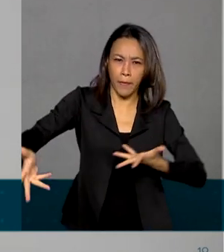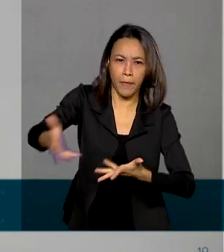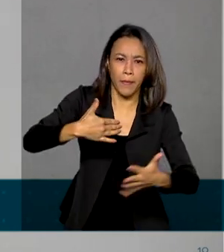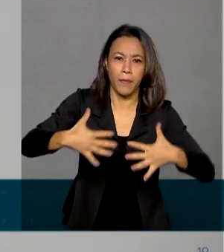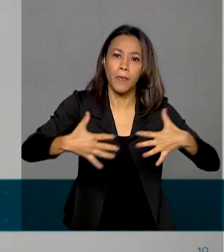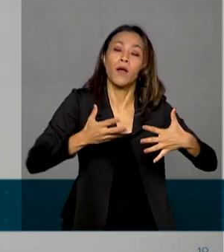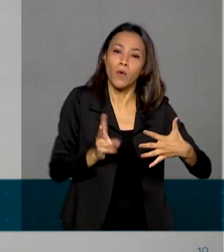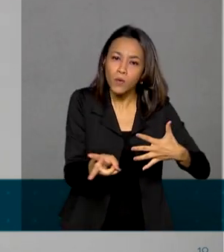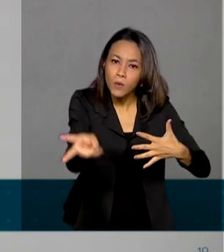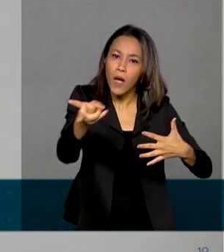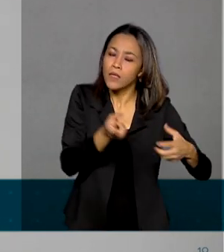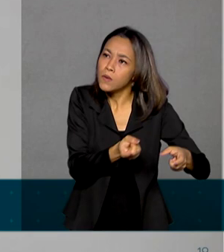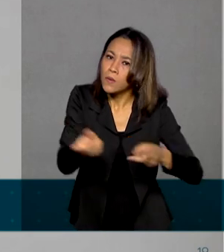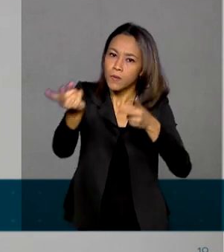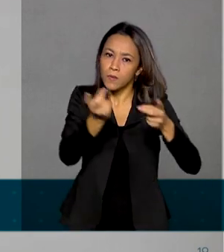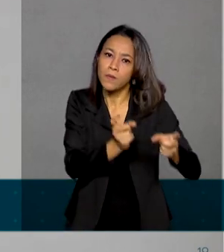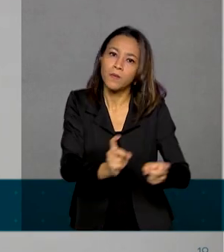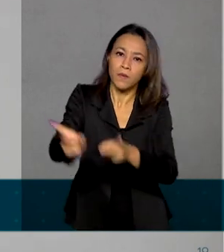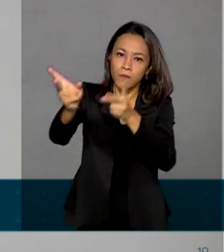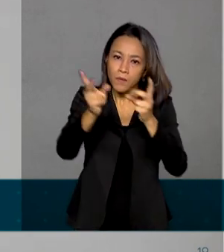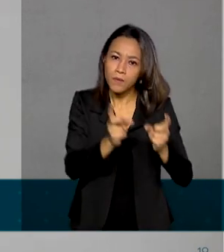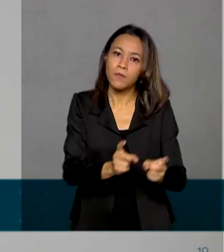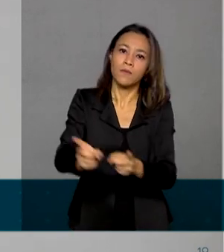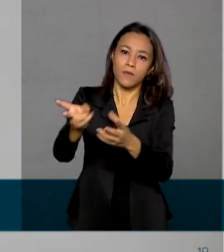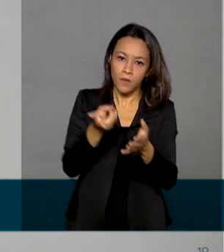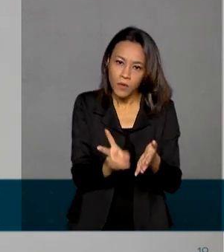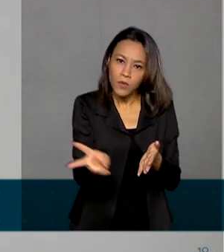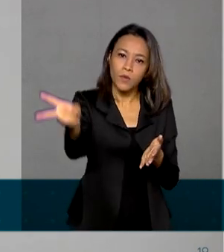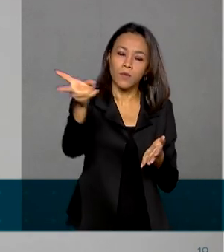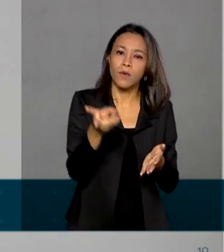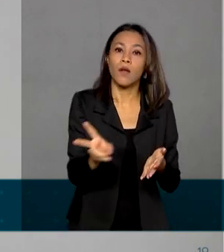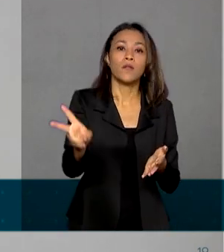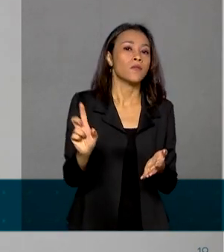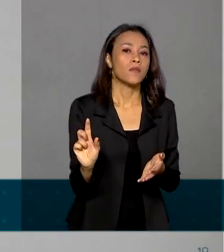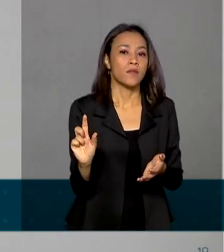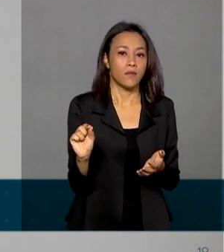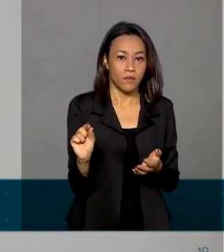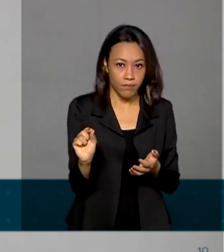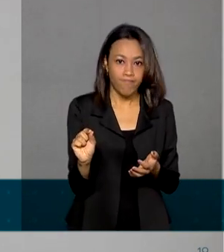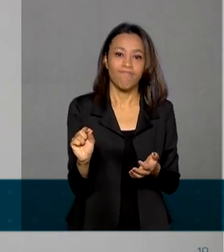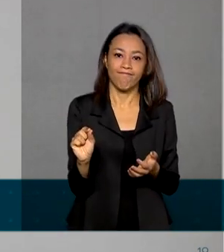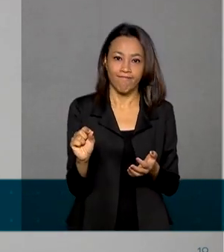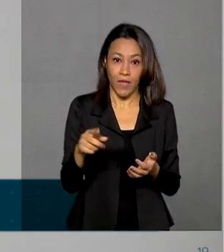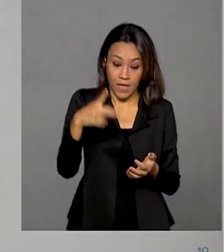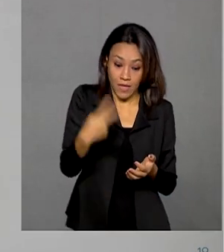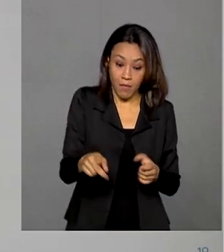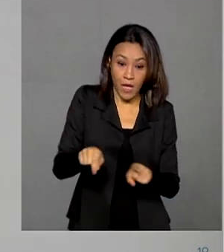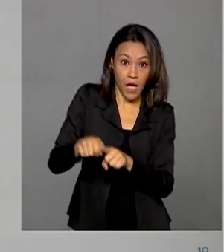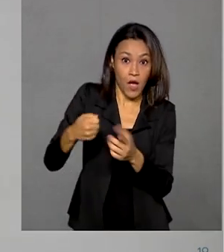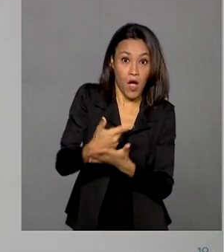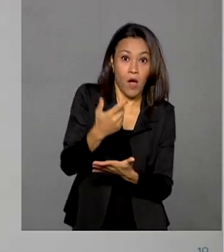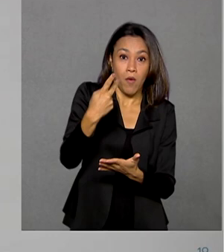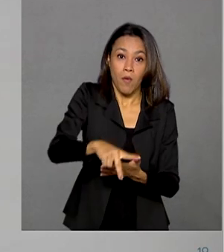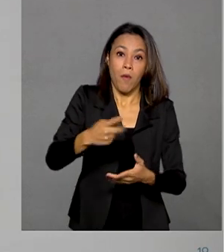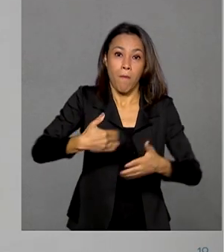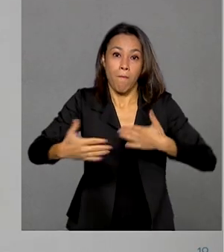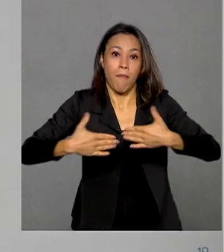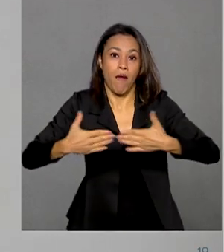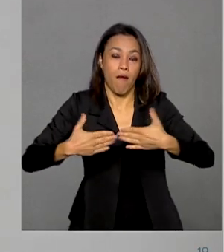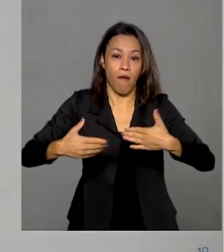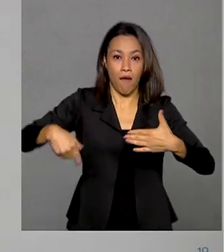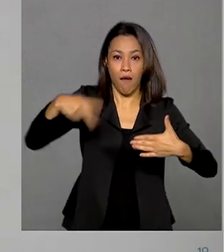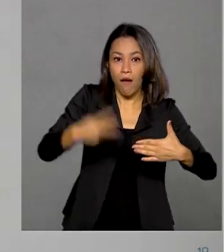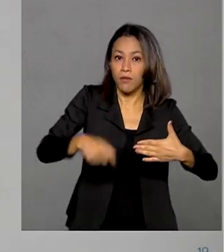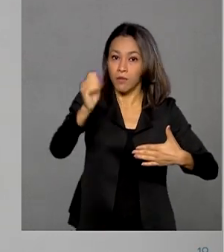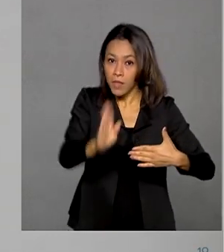importados continuassem a abastecer o nosso mercado interno, inclusive nossa